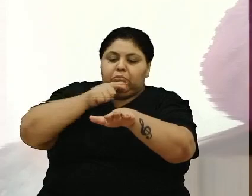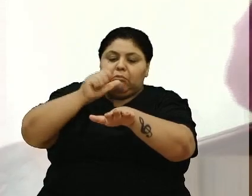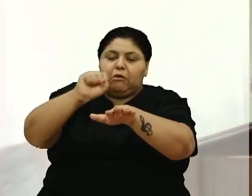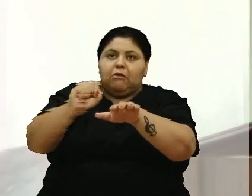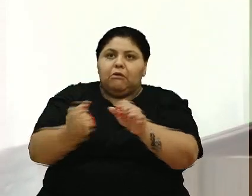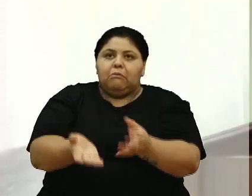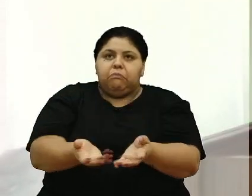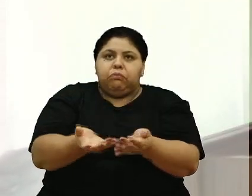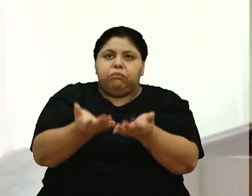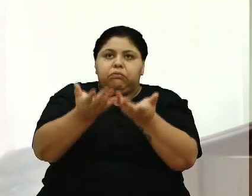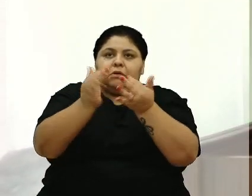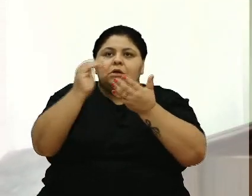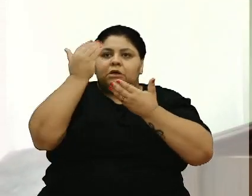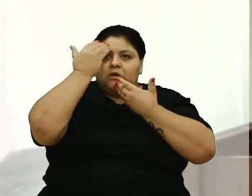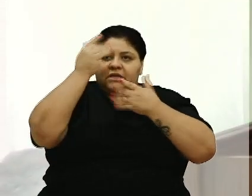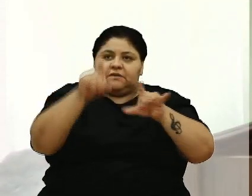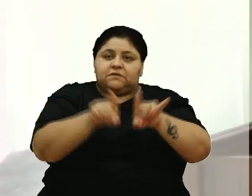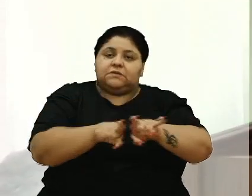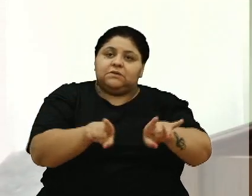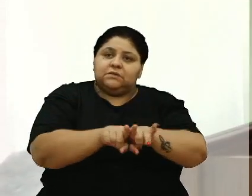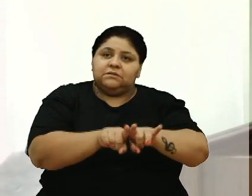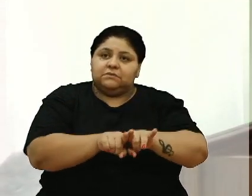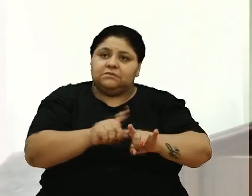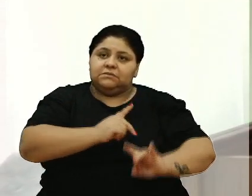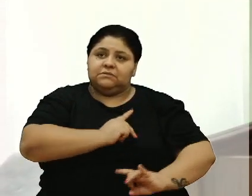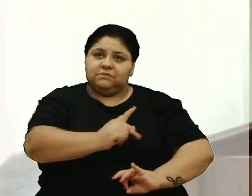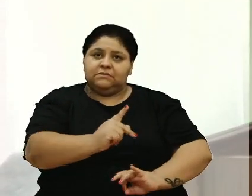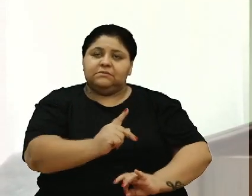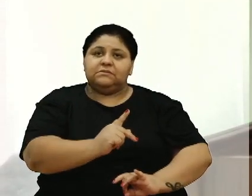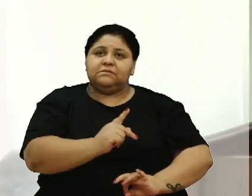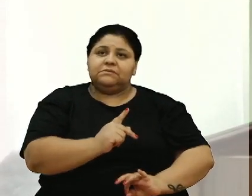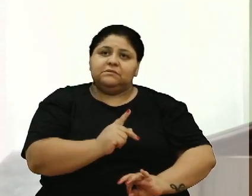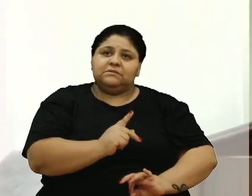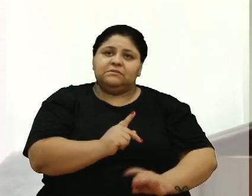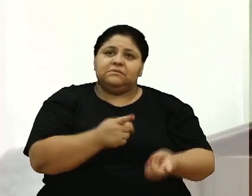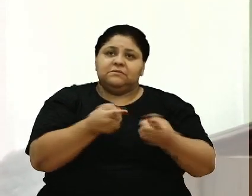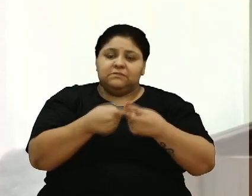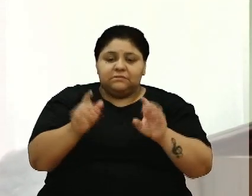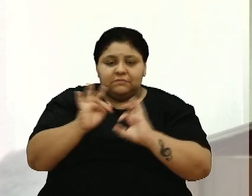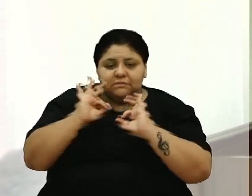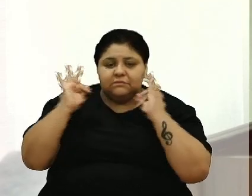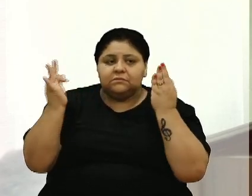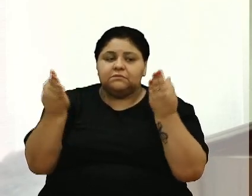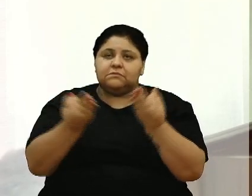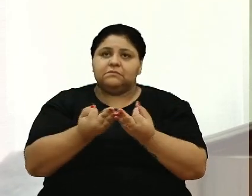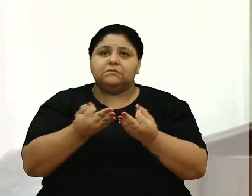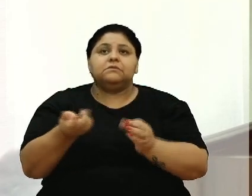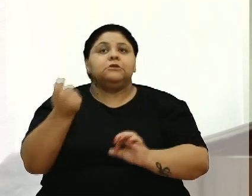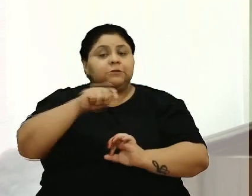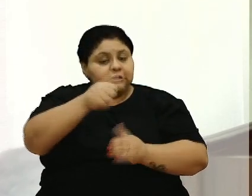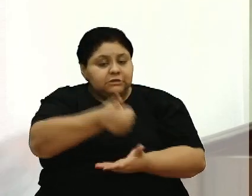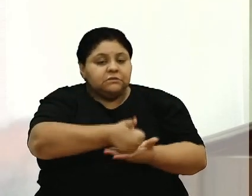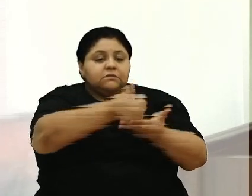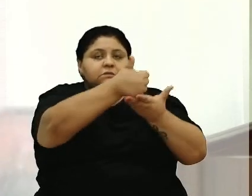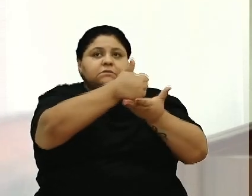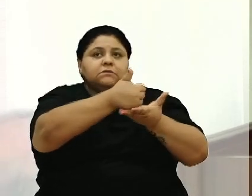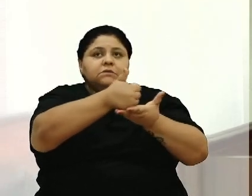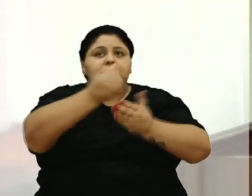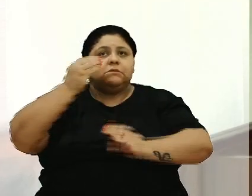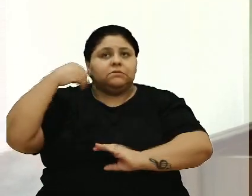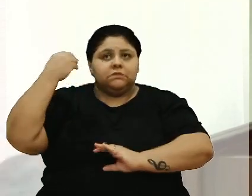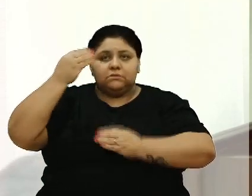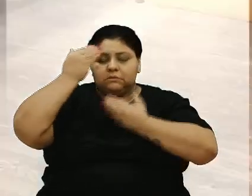muito obrigado presidente encerrou meu tempo mas essas famílias precisam de apoio psicológico